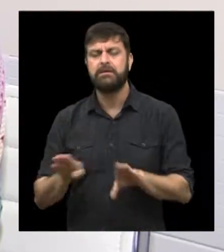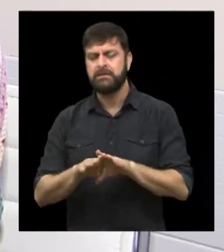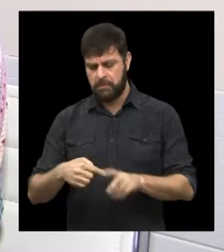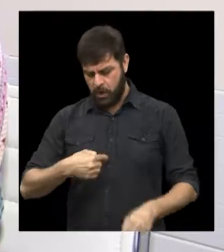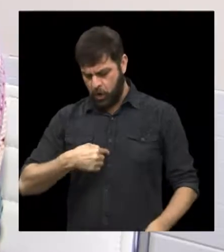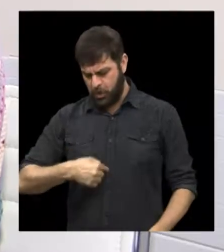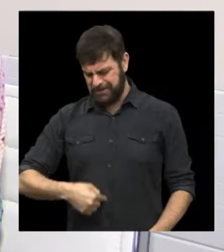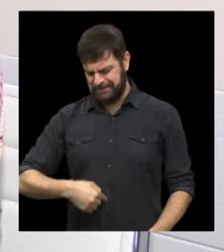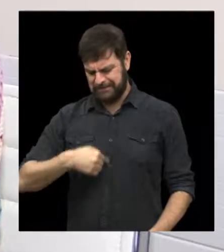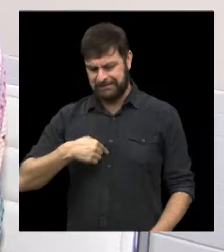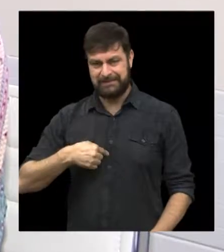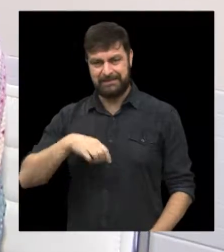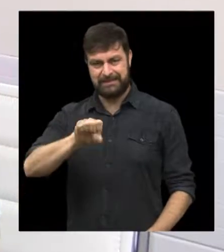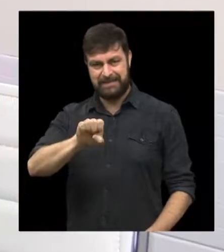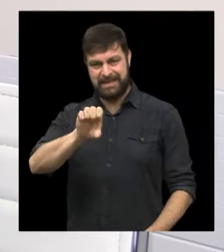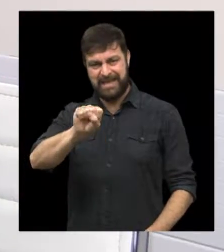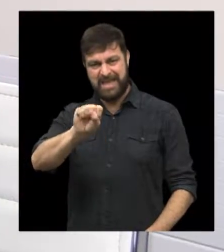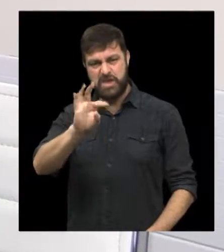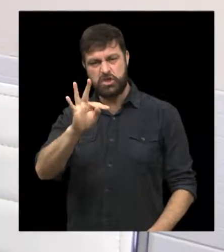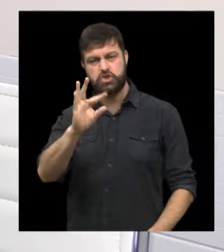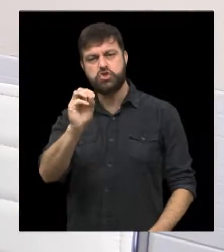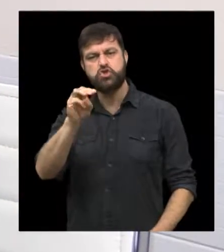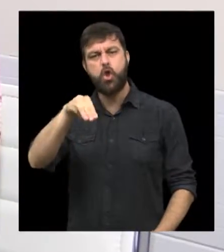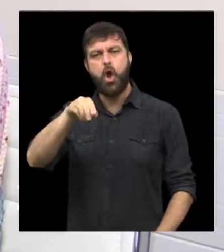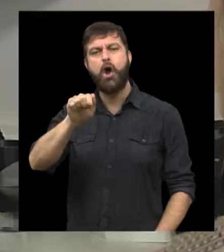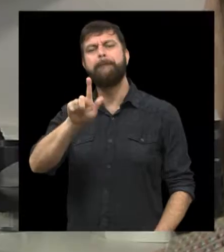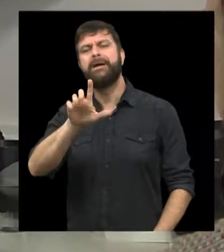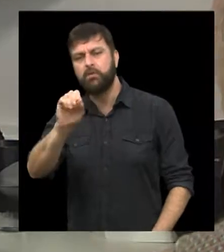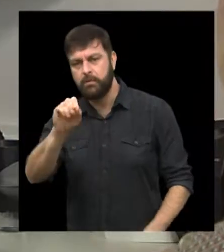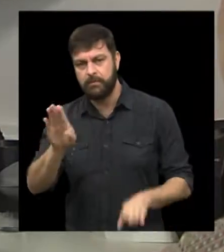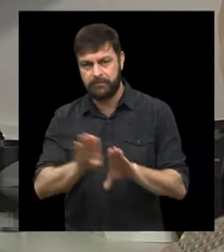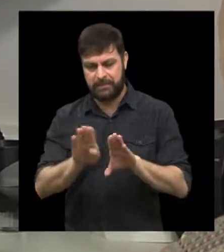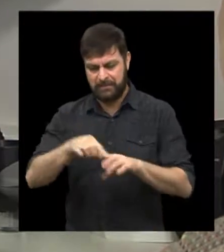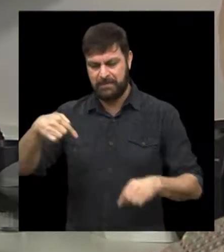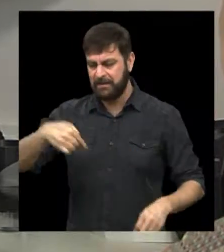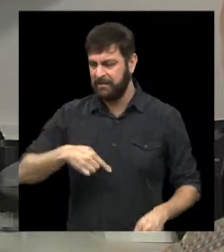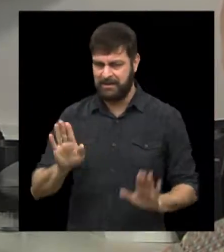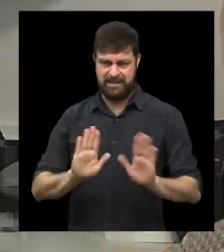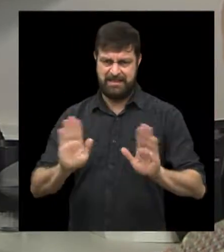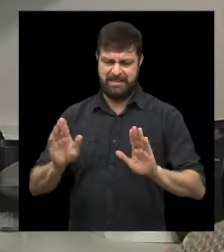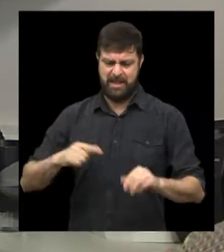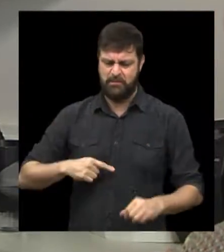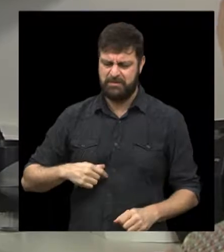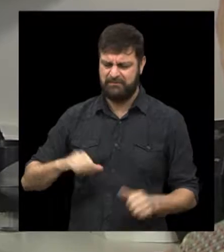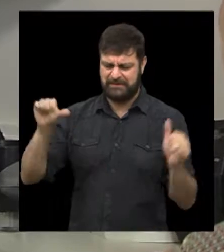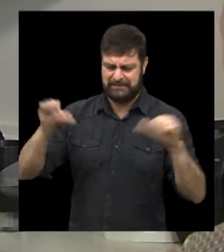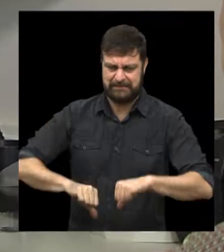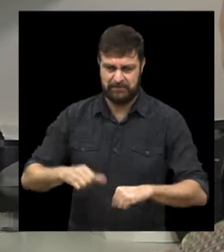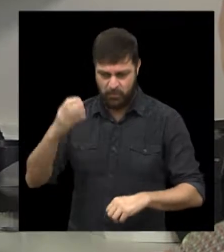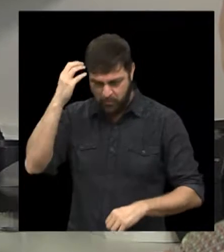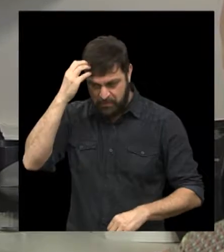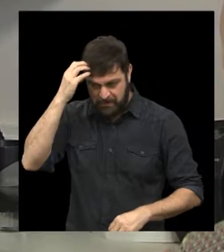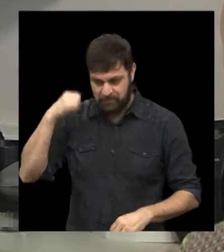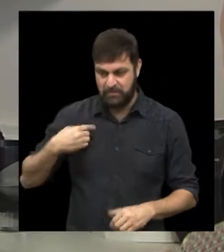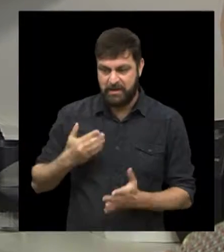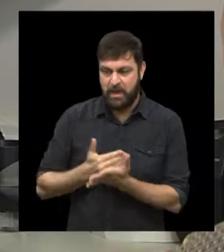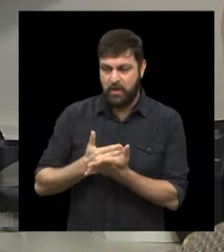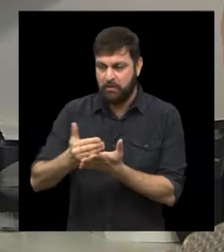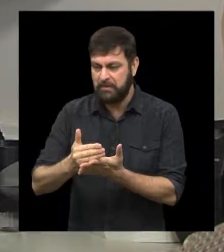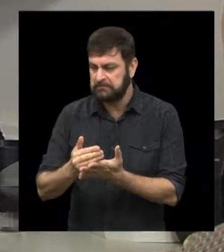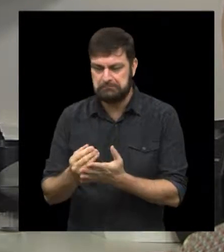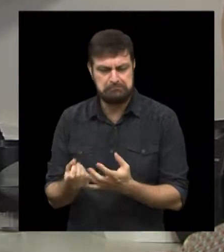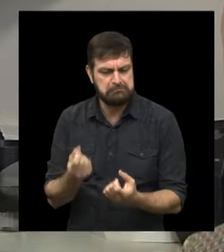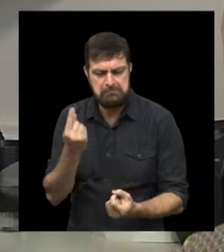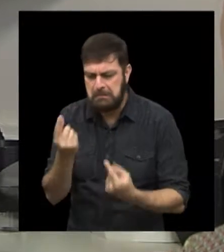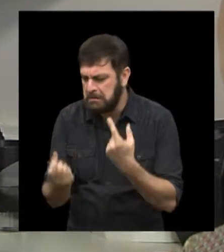estômago é o grande vilão da história, mal-hálito. O estômago dá mais para vítima do que para vilão. Eu, em 5 mil tratamentos,